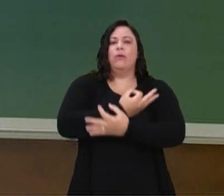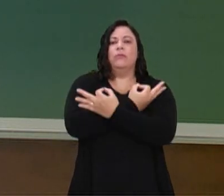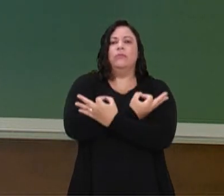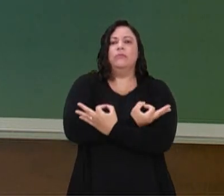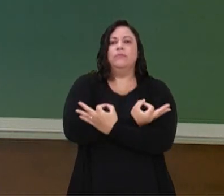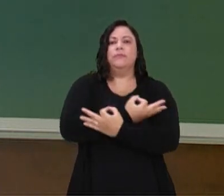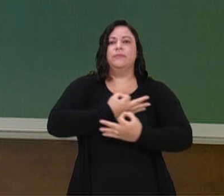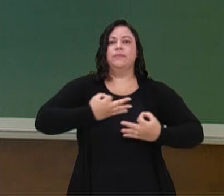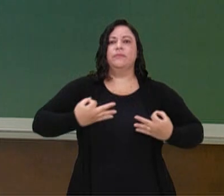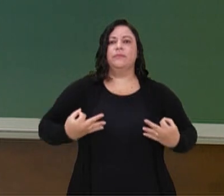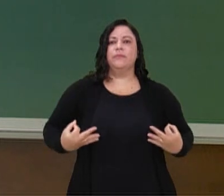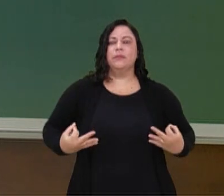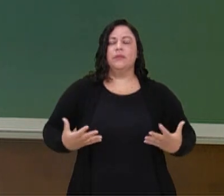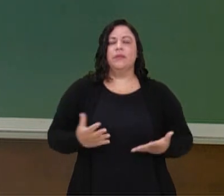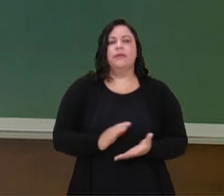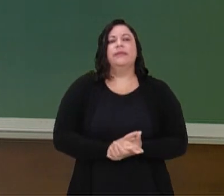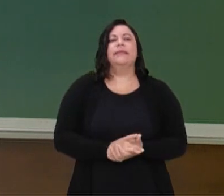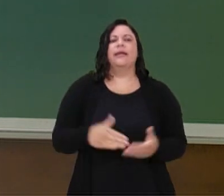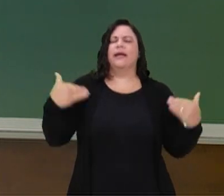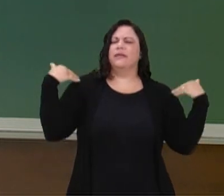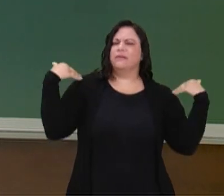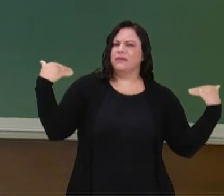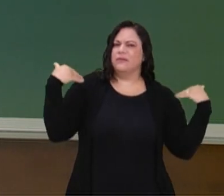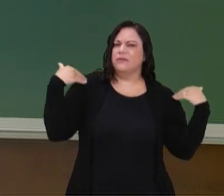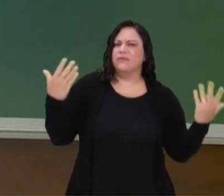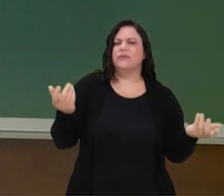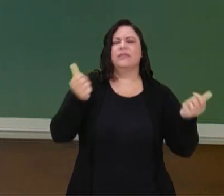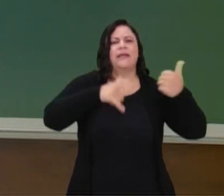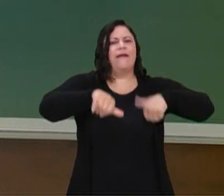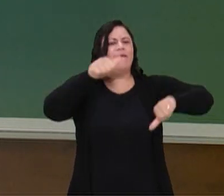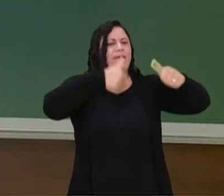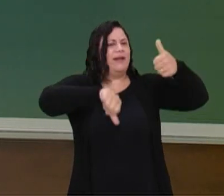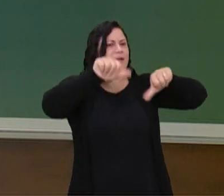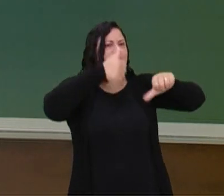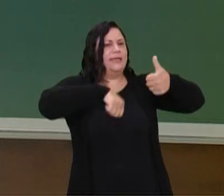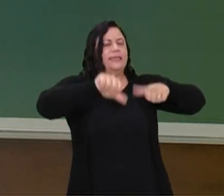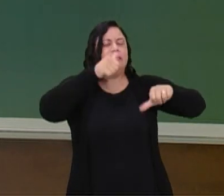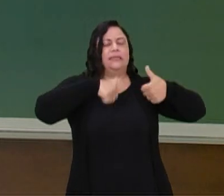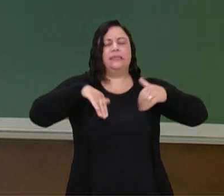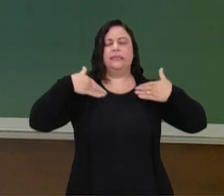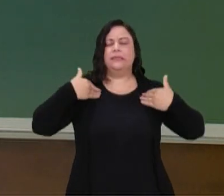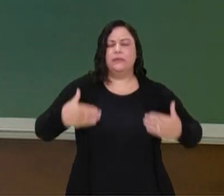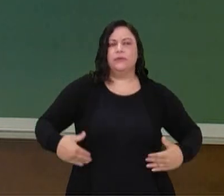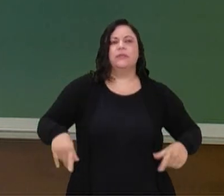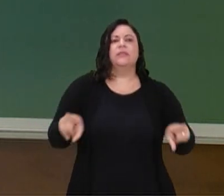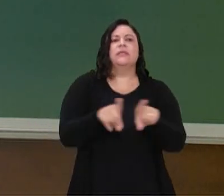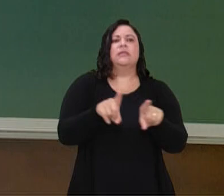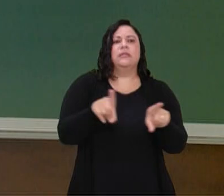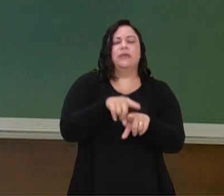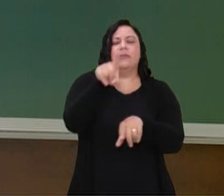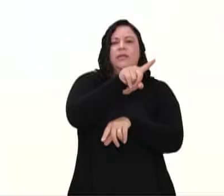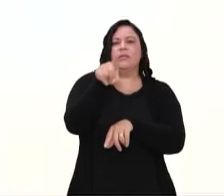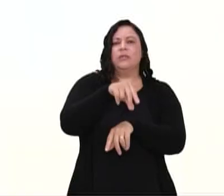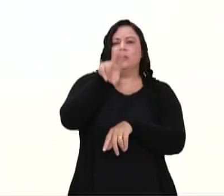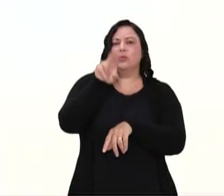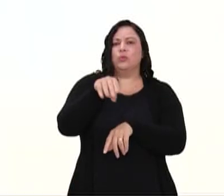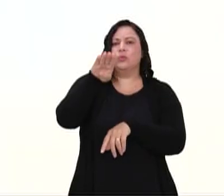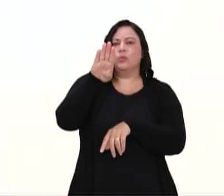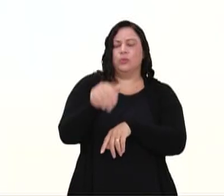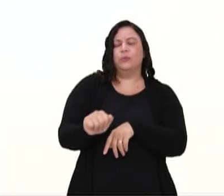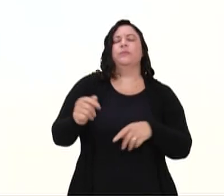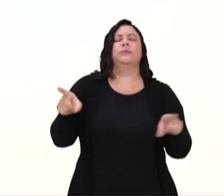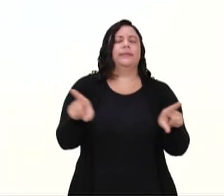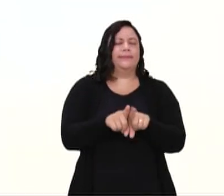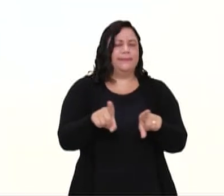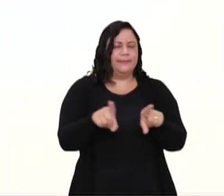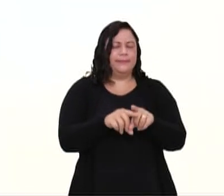quem quer fazer uma atividade física, não é? E também do zumba, que é também um método de condicionamento